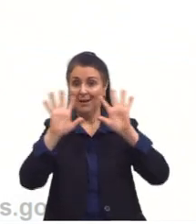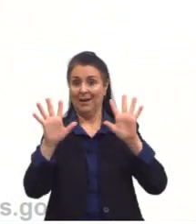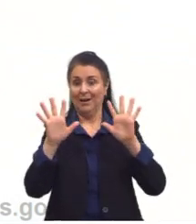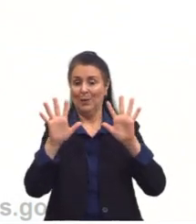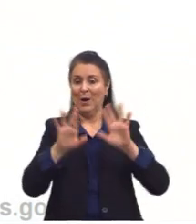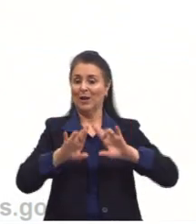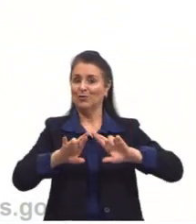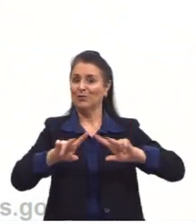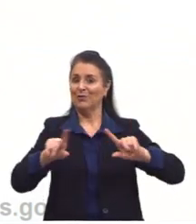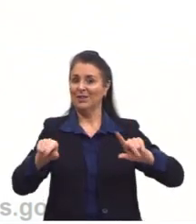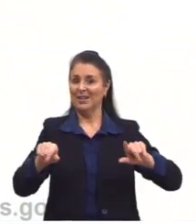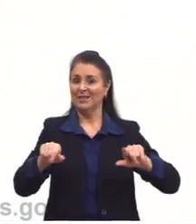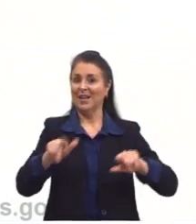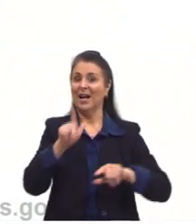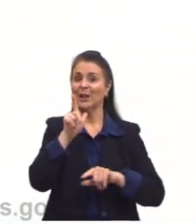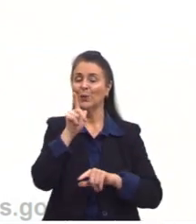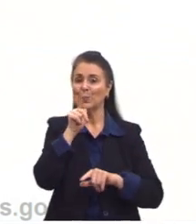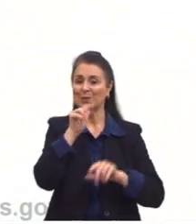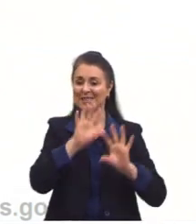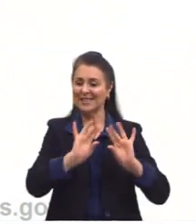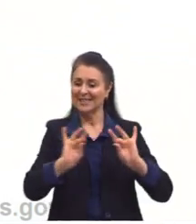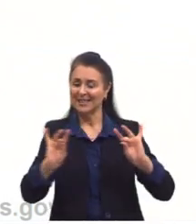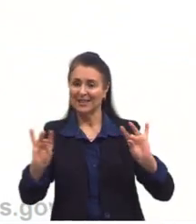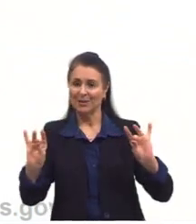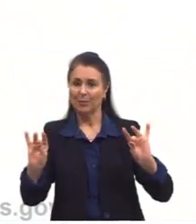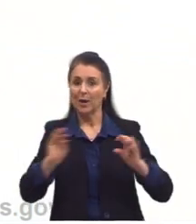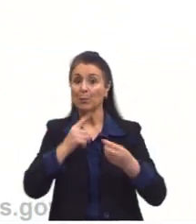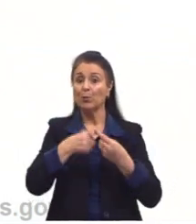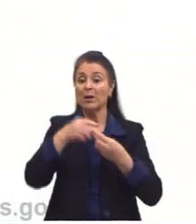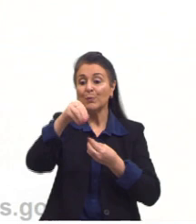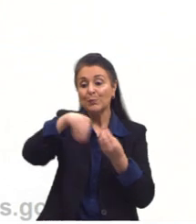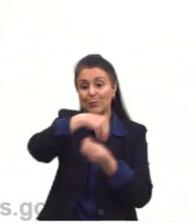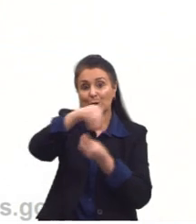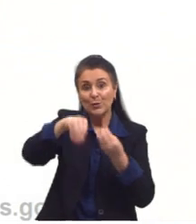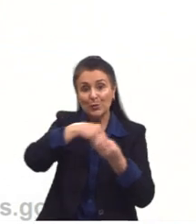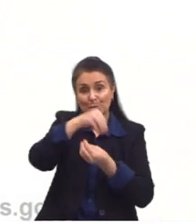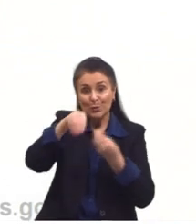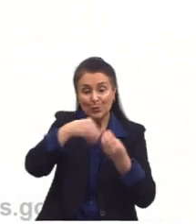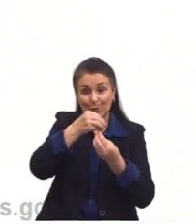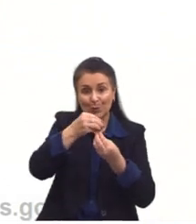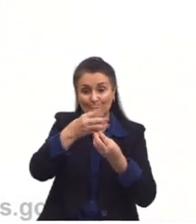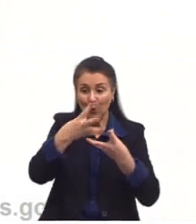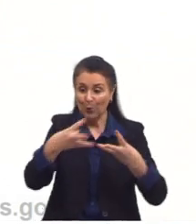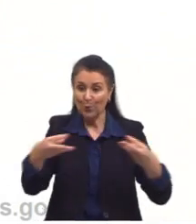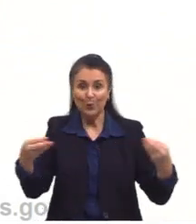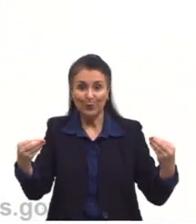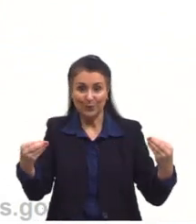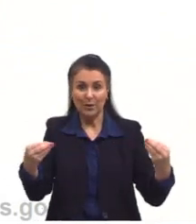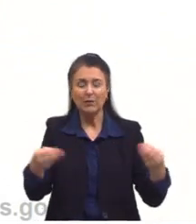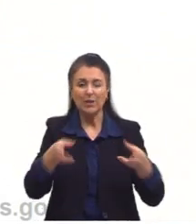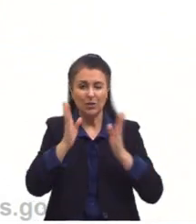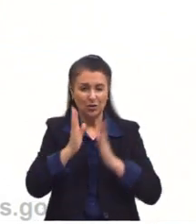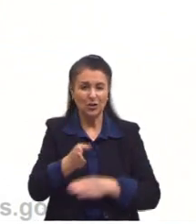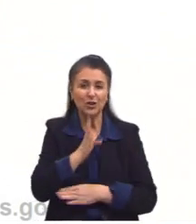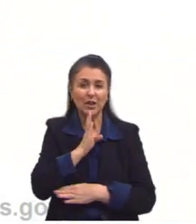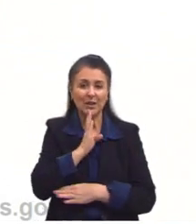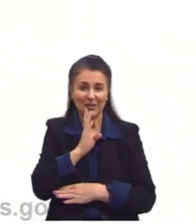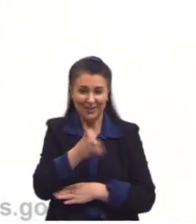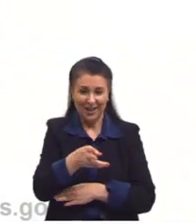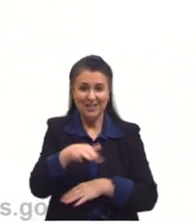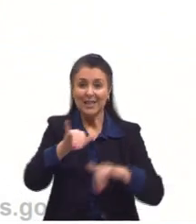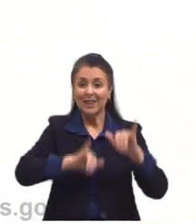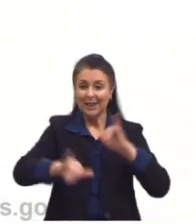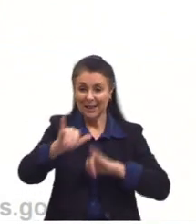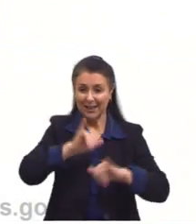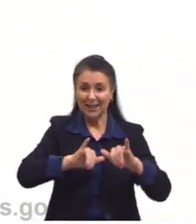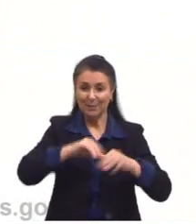ali dos líquidos, certo? Então, ele misturou, criou uma mistura homogênea que vocês já devem ter visto lá em Química. E aqui,